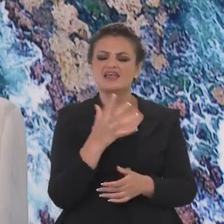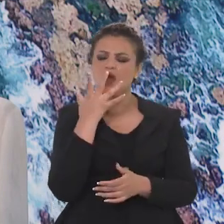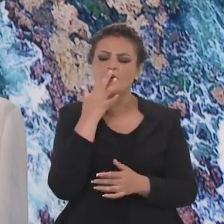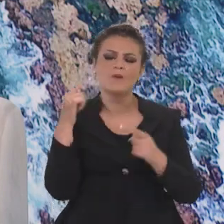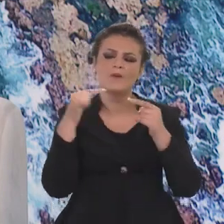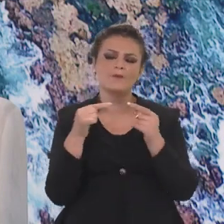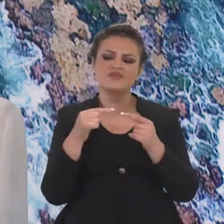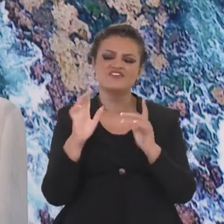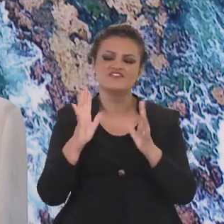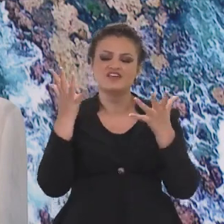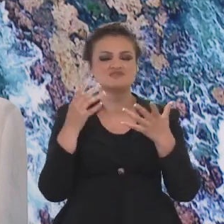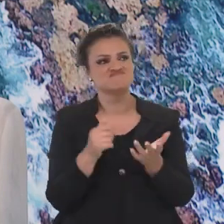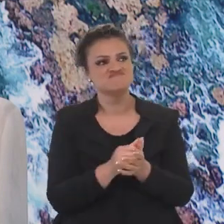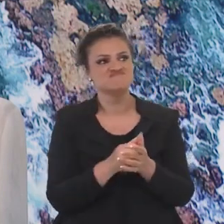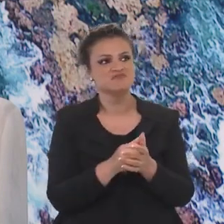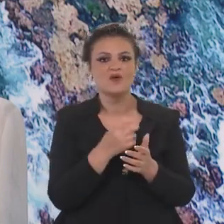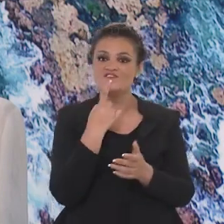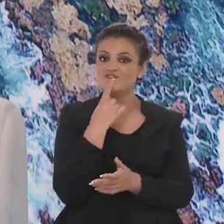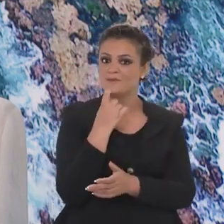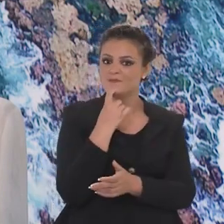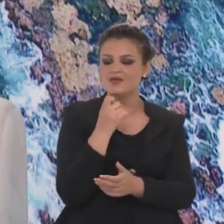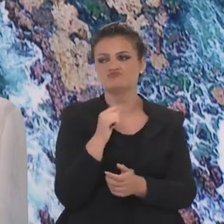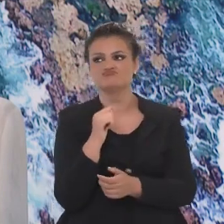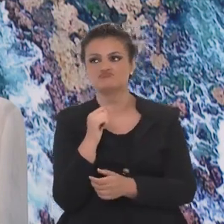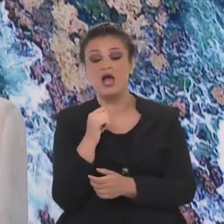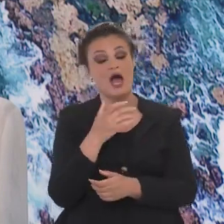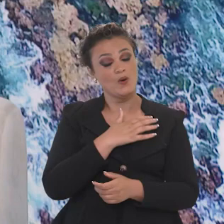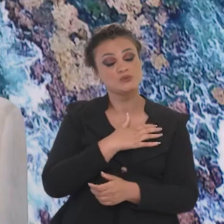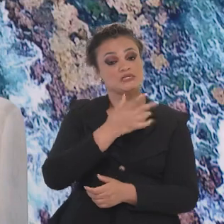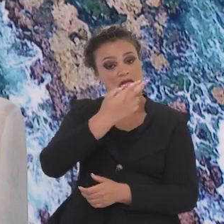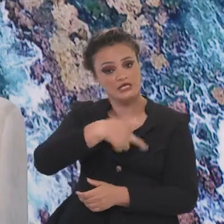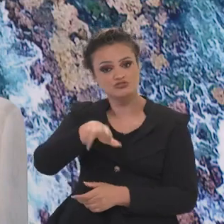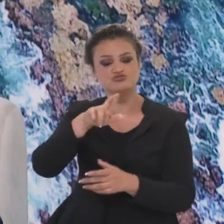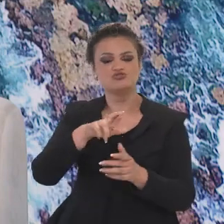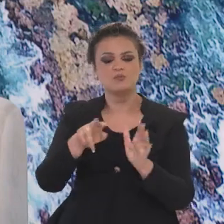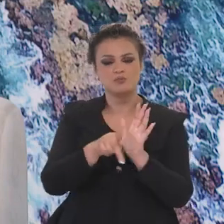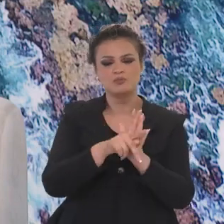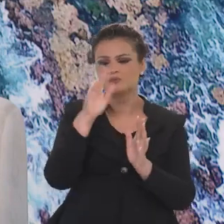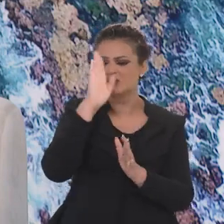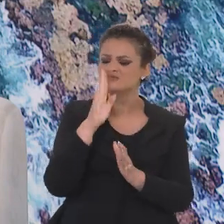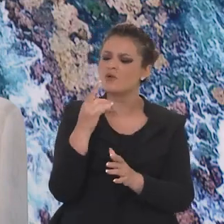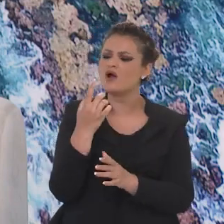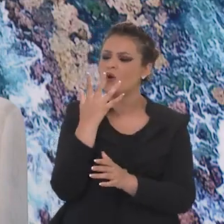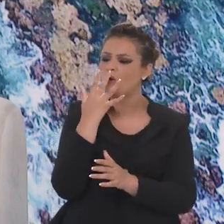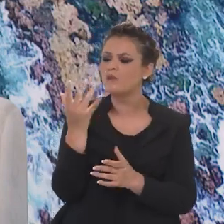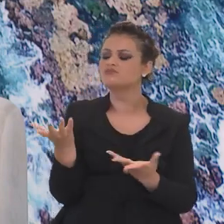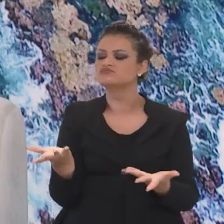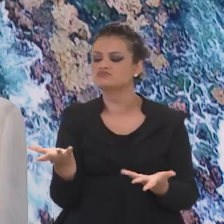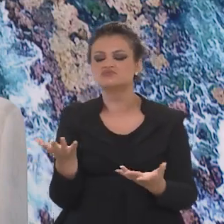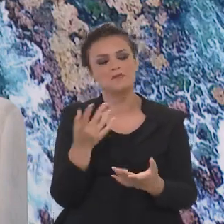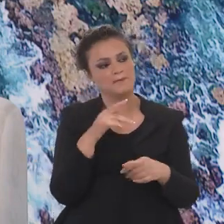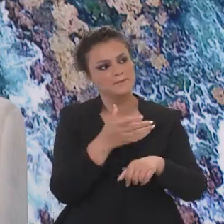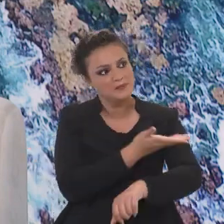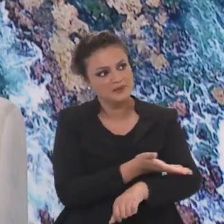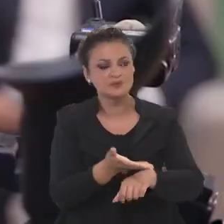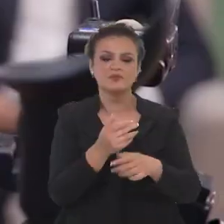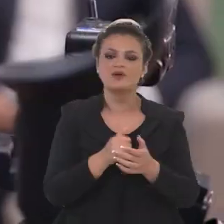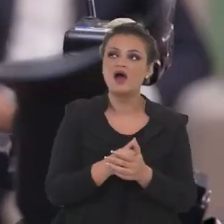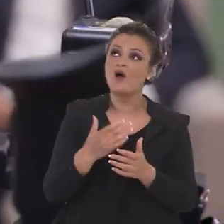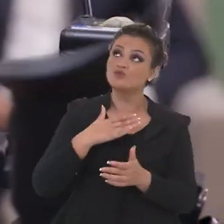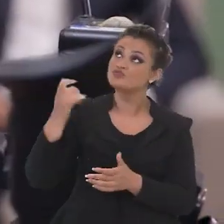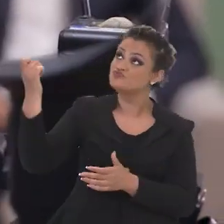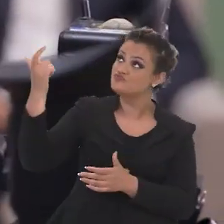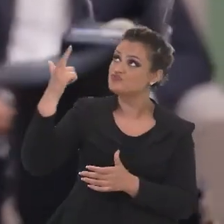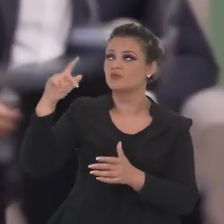festas. E qual é a cor que você identifica as festas? O vermelho. Ah, eu gostei da religiosidade brasileira. Que cor que você identifica? O branco.